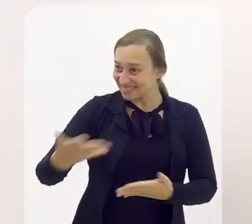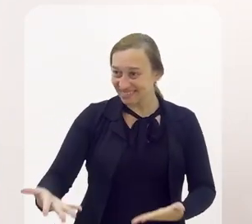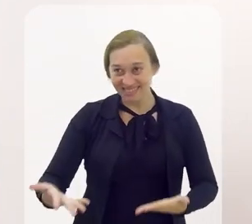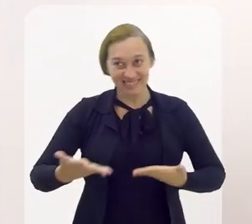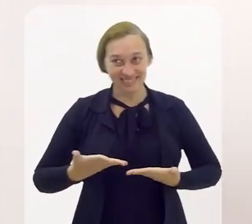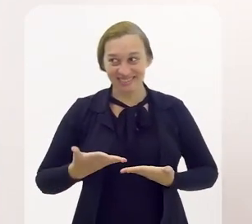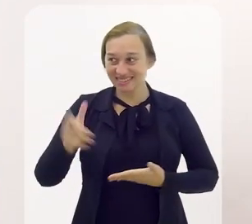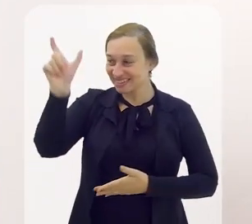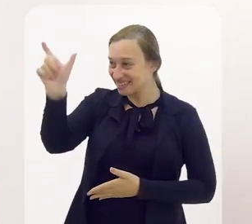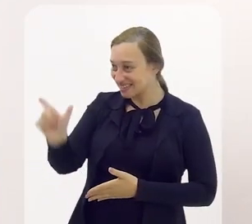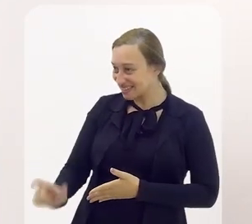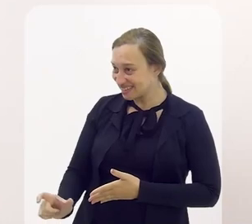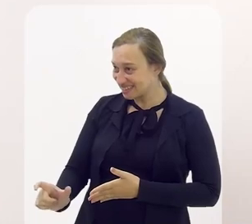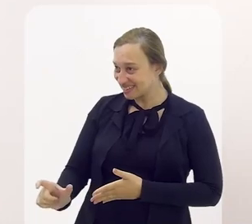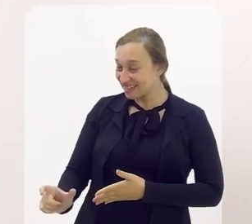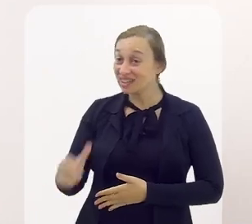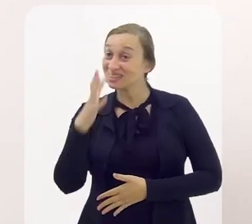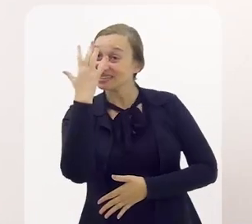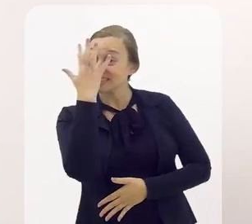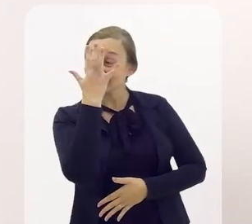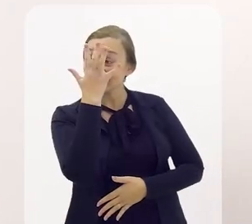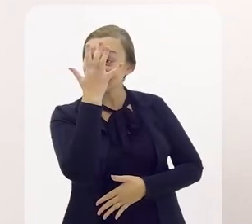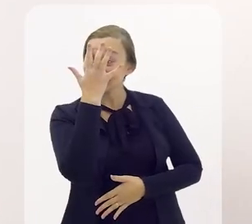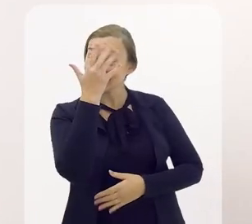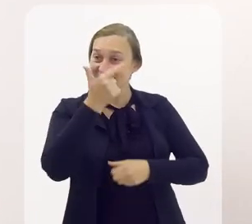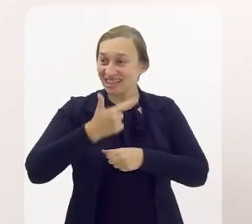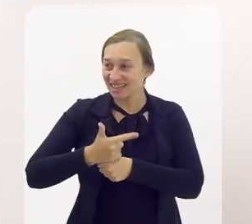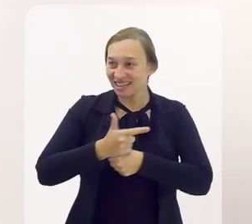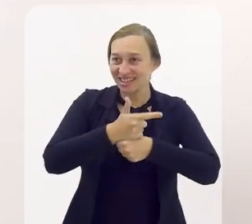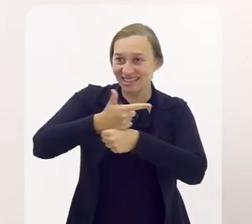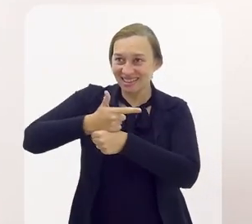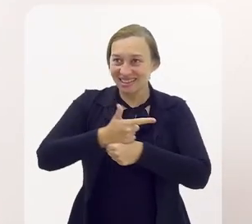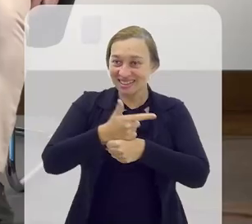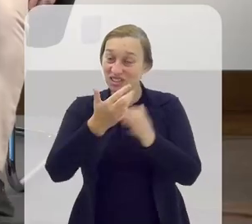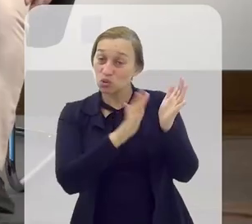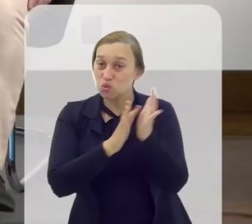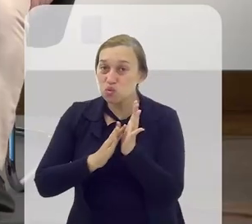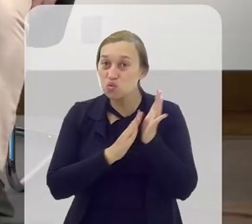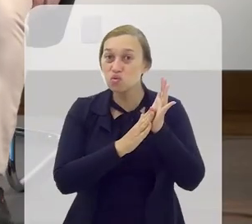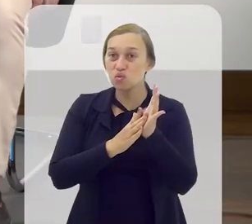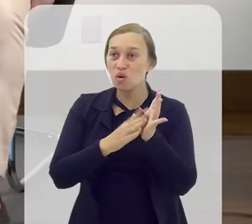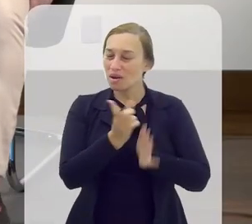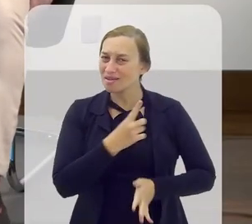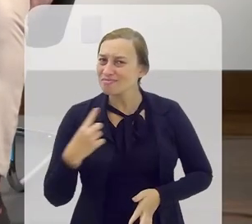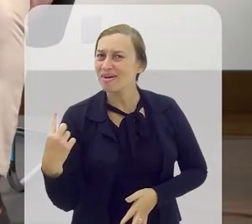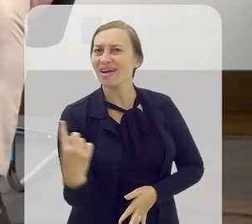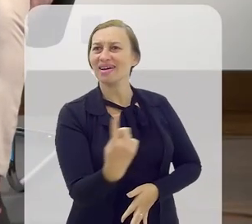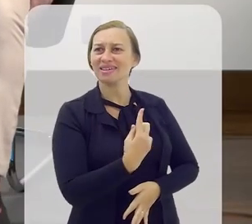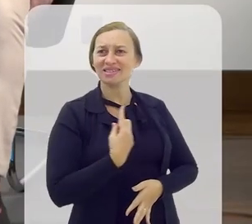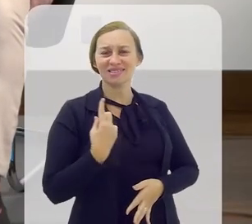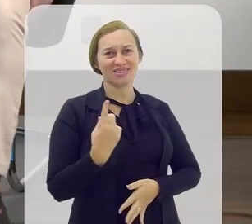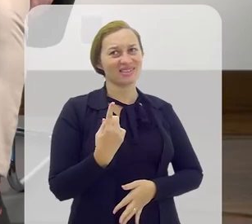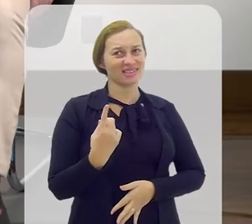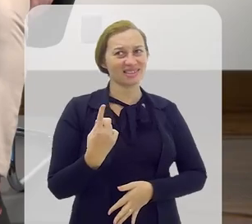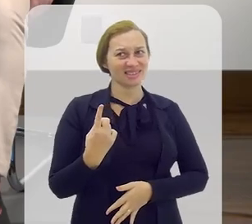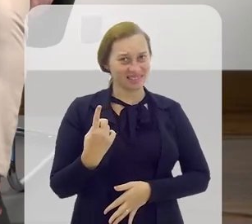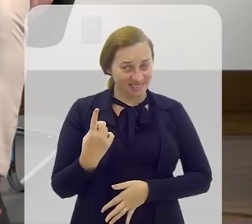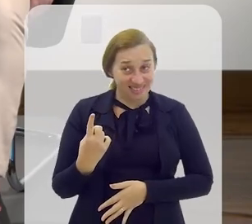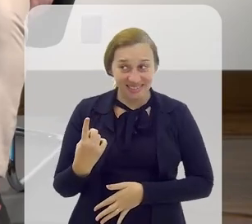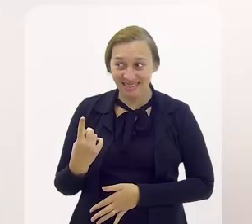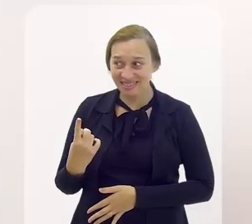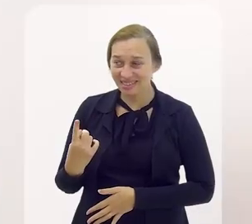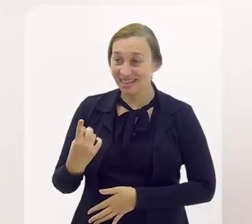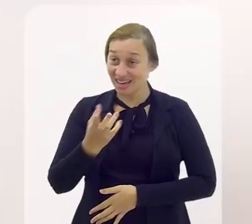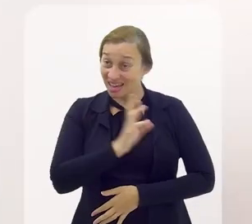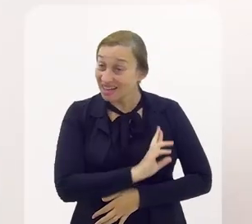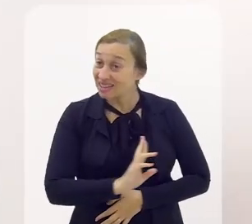hoje o carnavalesco da Grande Rio, Gabriel. Que, para nós, religiosos,